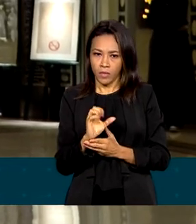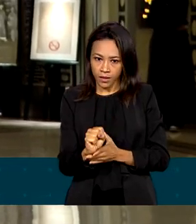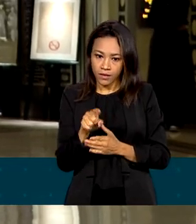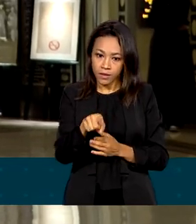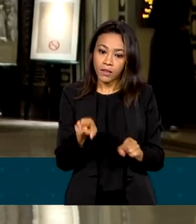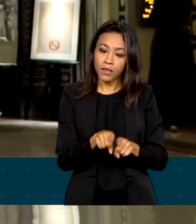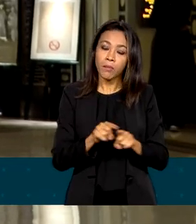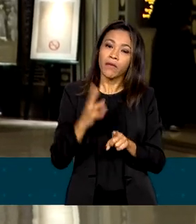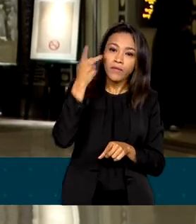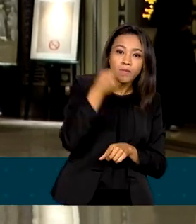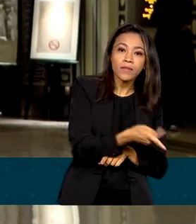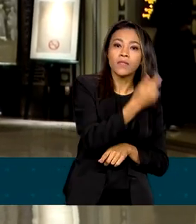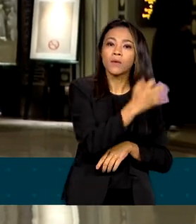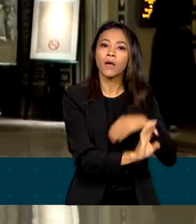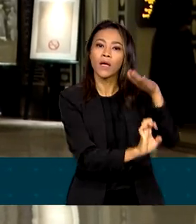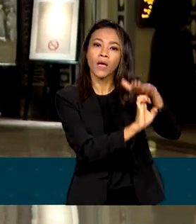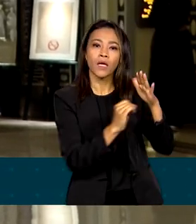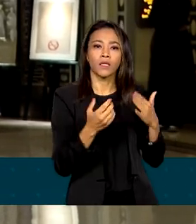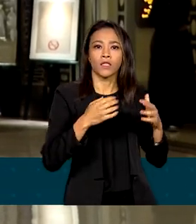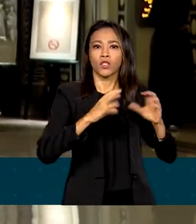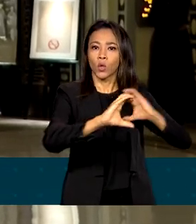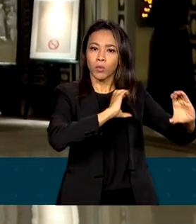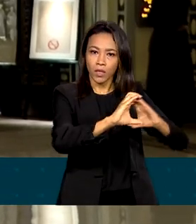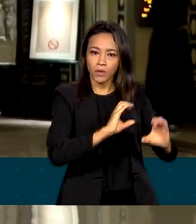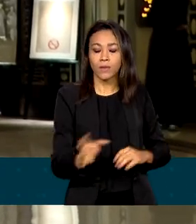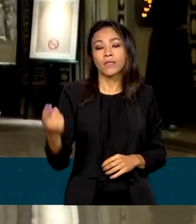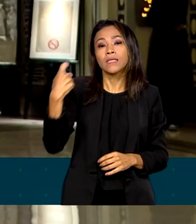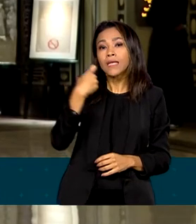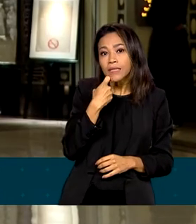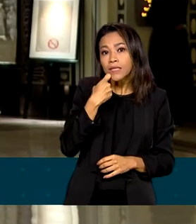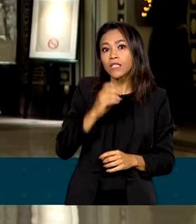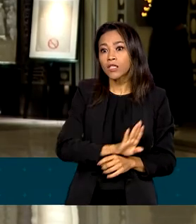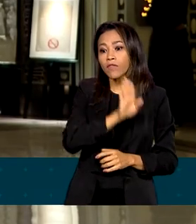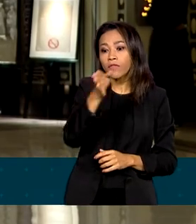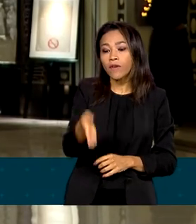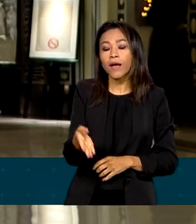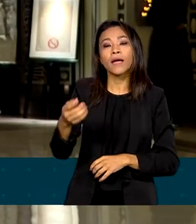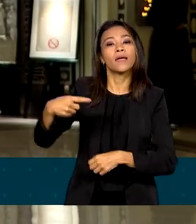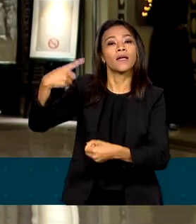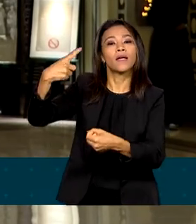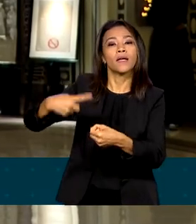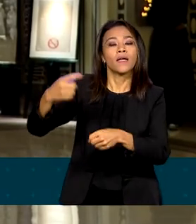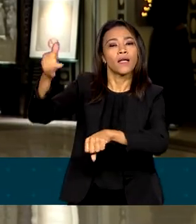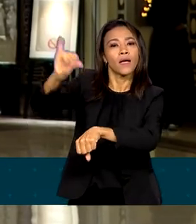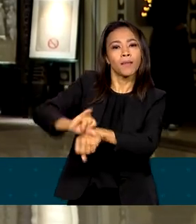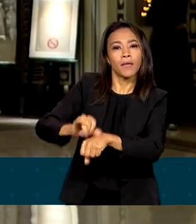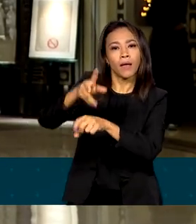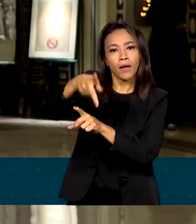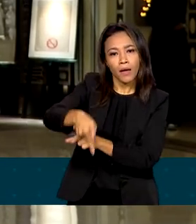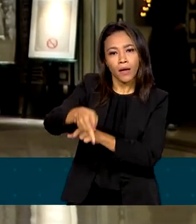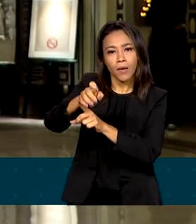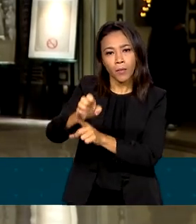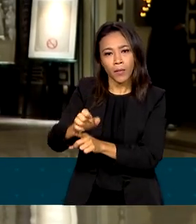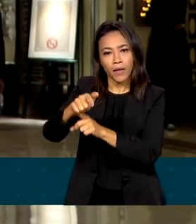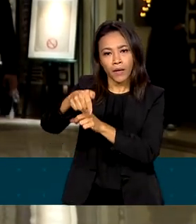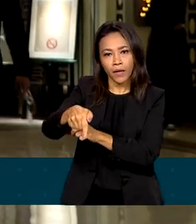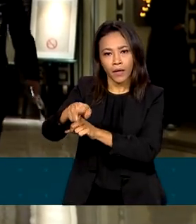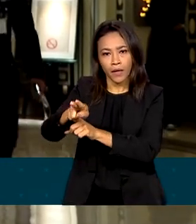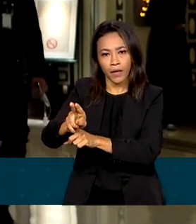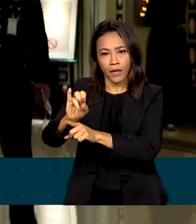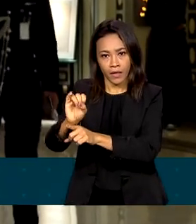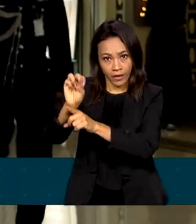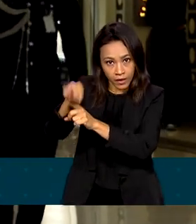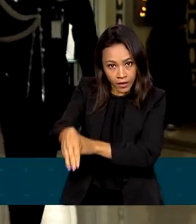telecomunicações. Na sexta-feira, o presidente Lula vai a Pequim, onde se encontra com o presidente chinês Xi Jinping.